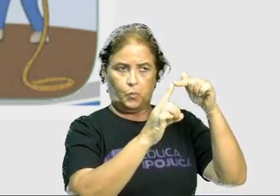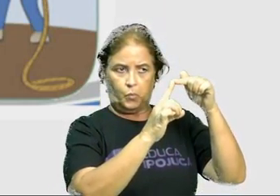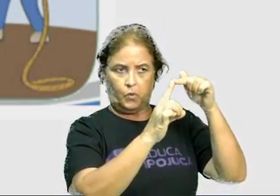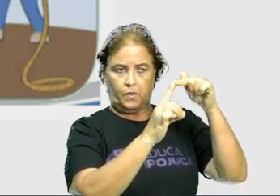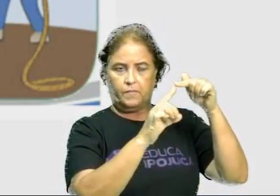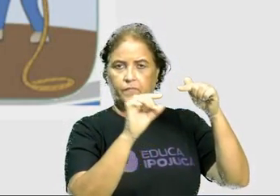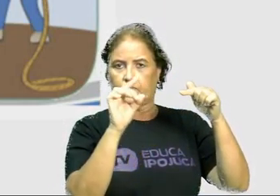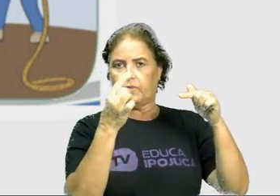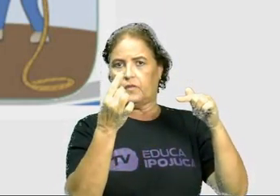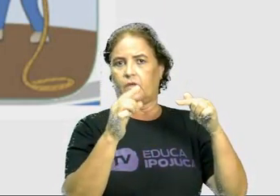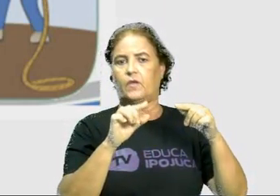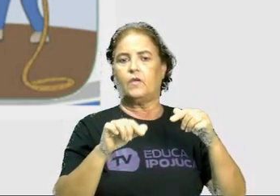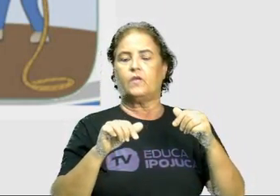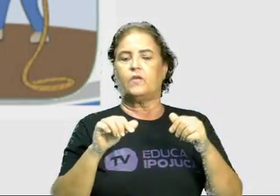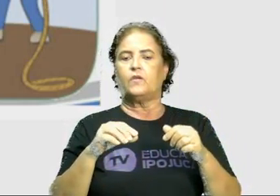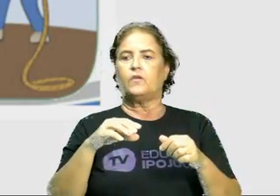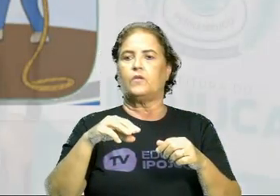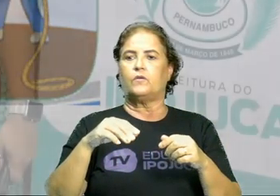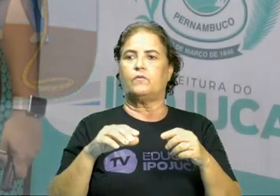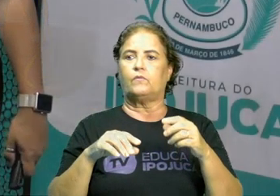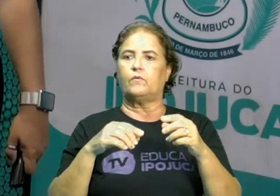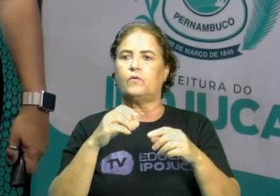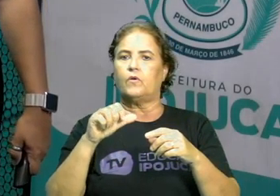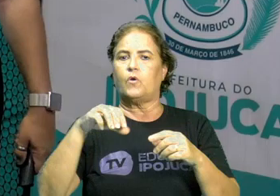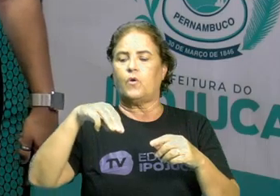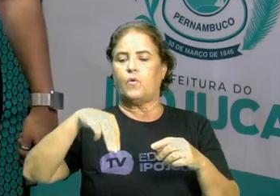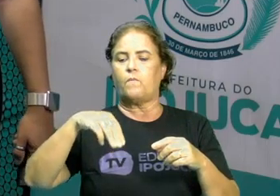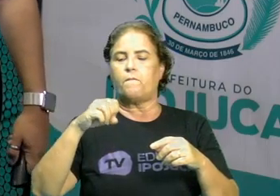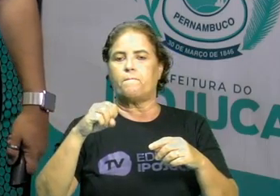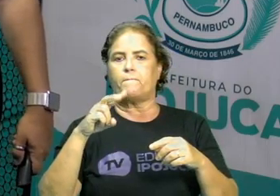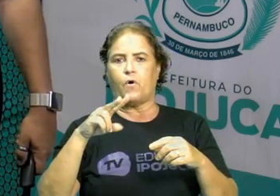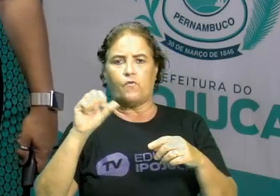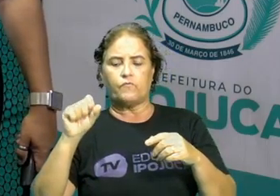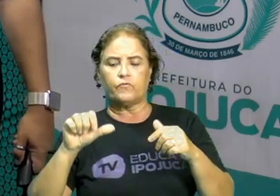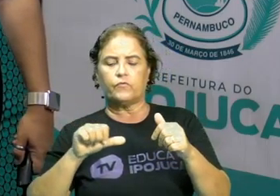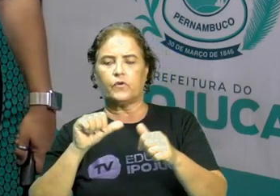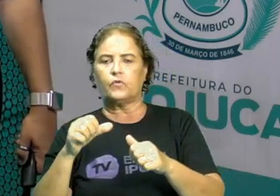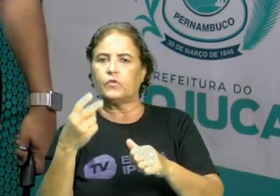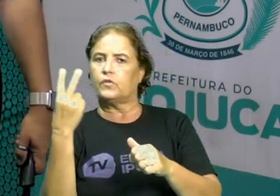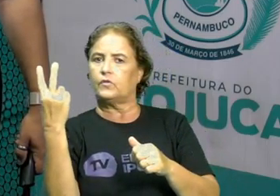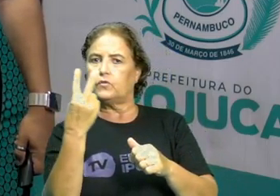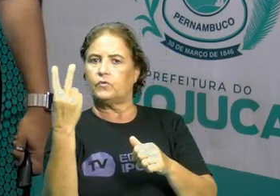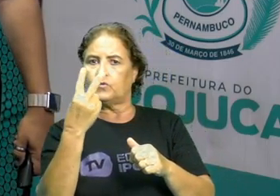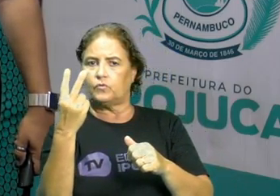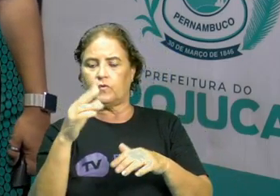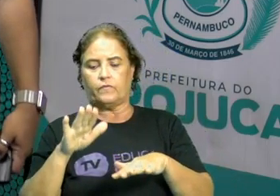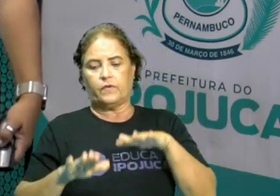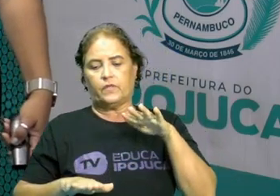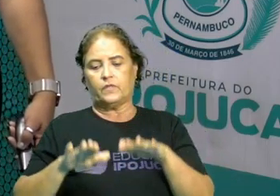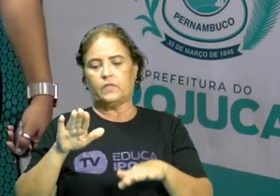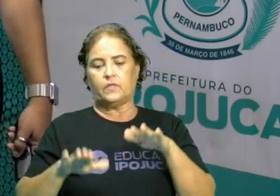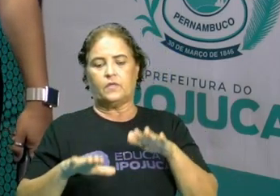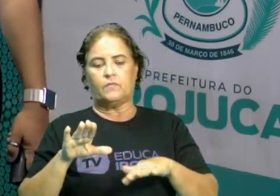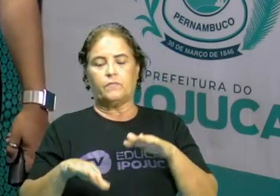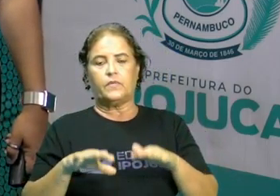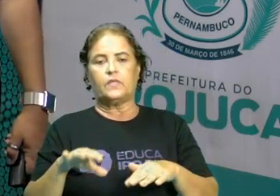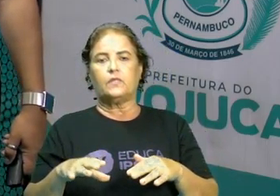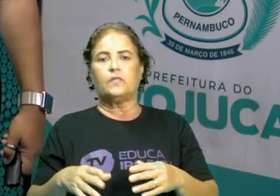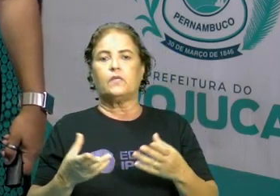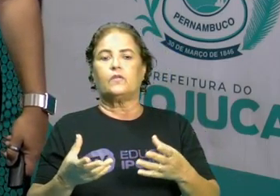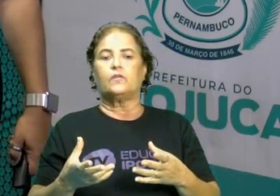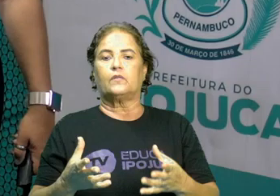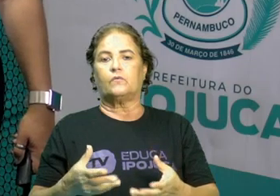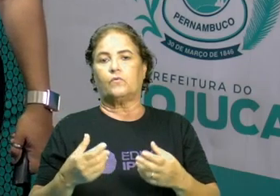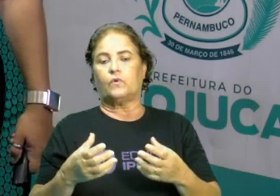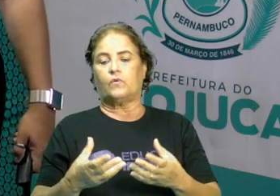móvel, que eu tenho duas trabalhando. Isso vai depender do tamanho do material que eu vou querer